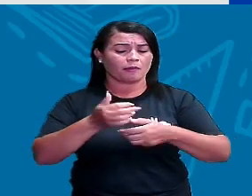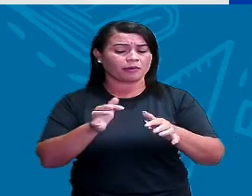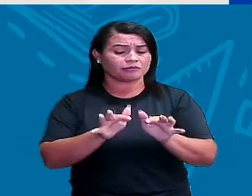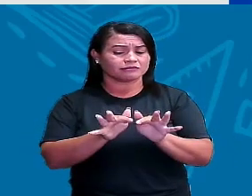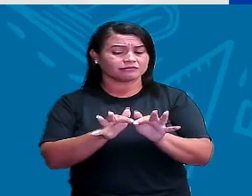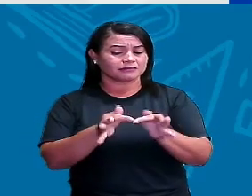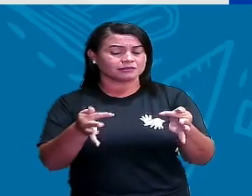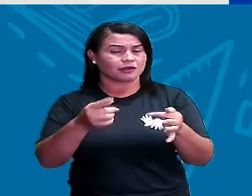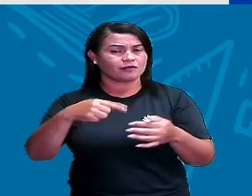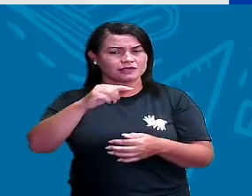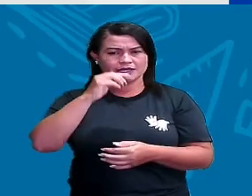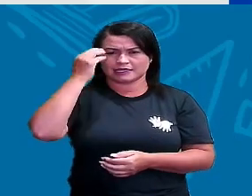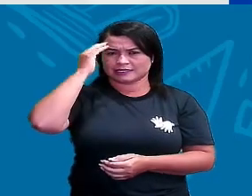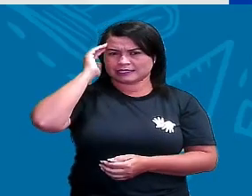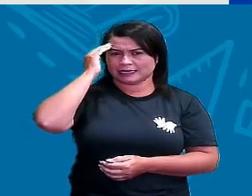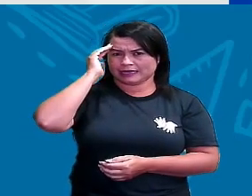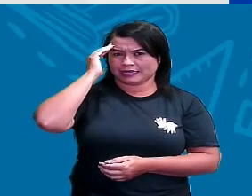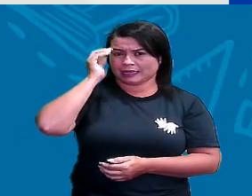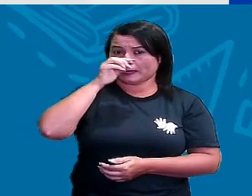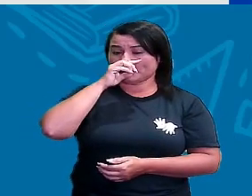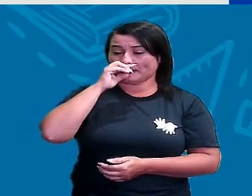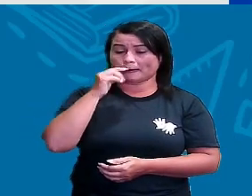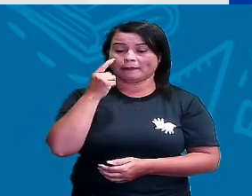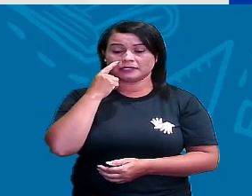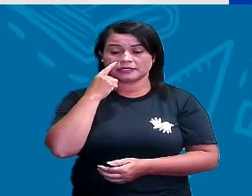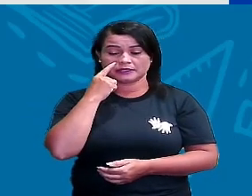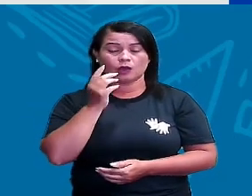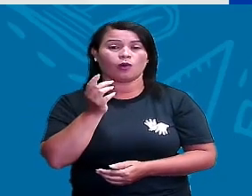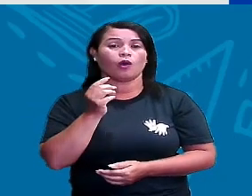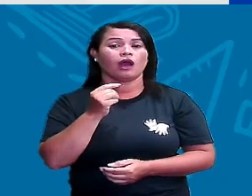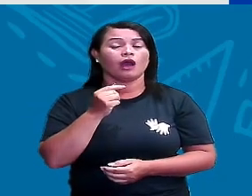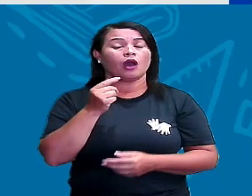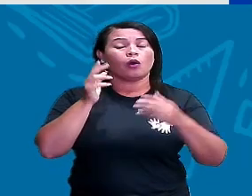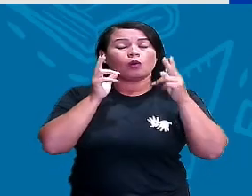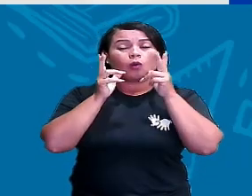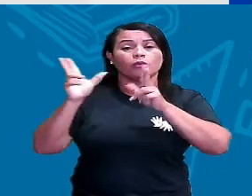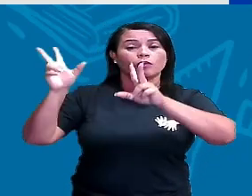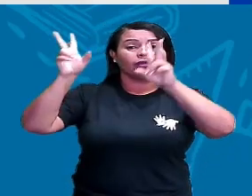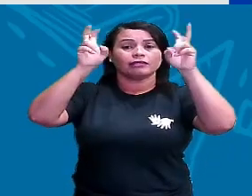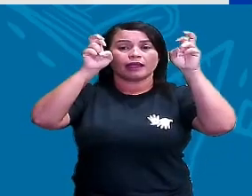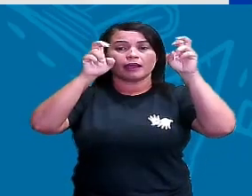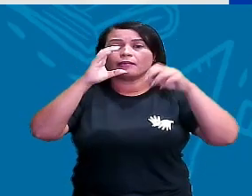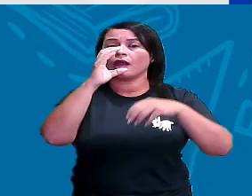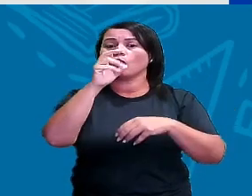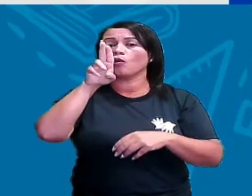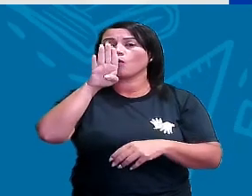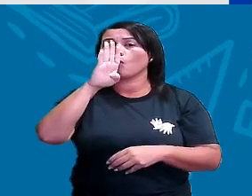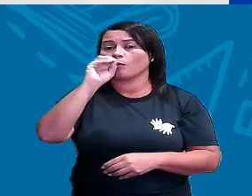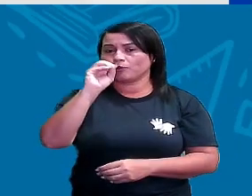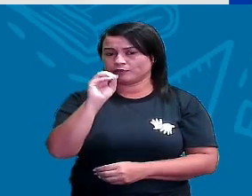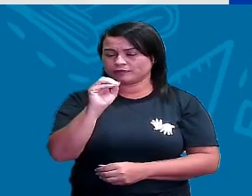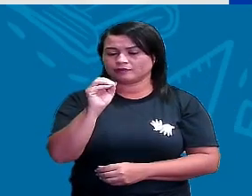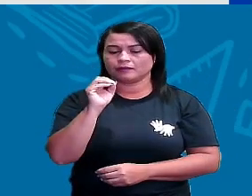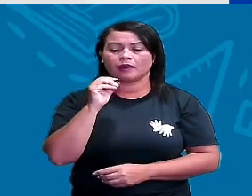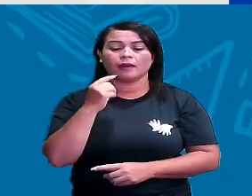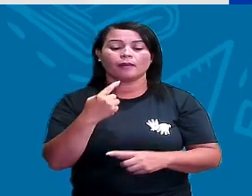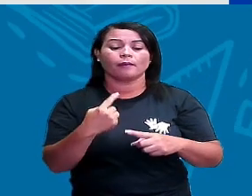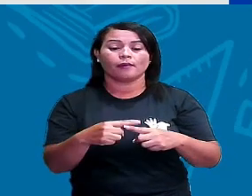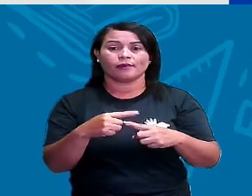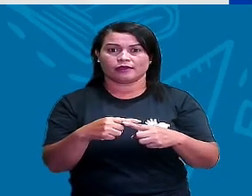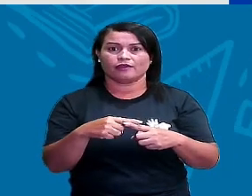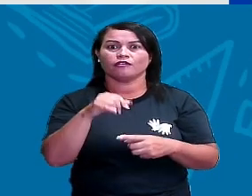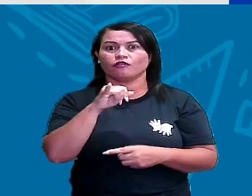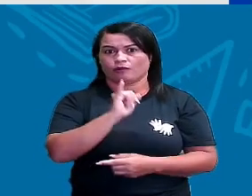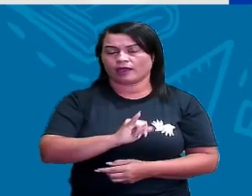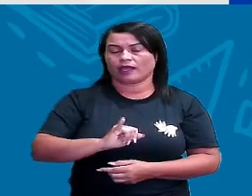a gente possa entender um pouco mais. Eu vou me deter muito a um cubo. Porque o exemplo que eu trouxe aqui de objeto foi um cubo. Tá? E aí eu